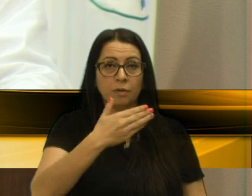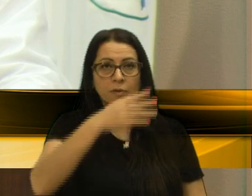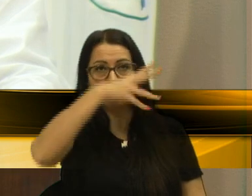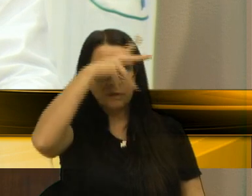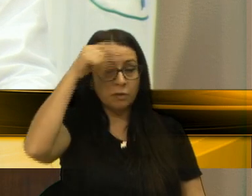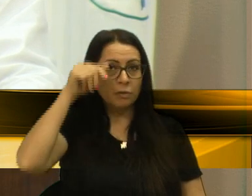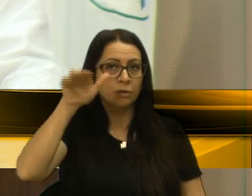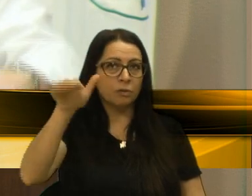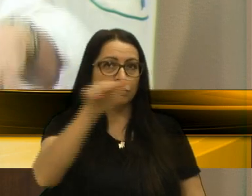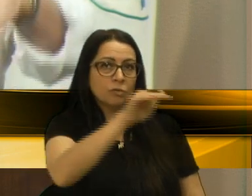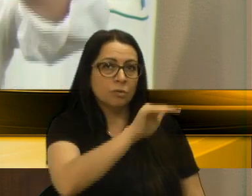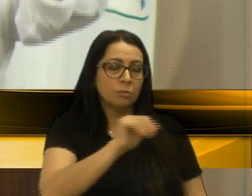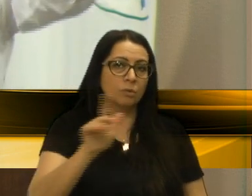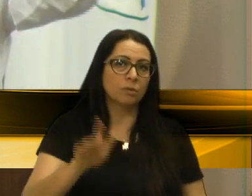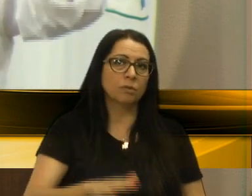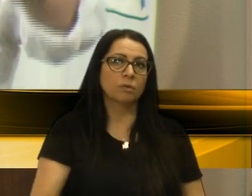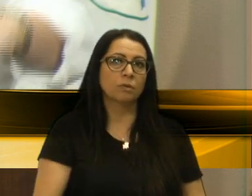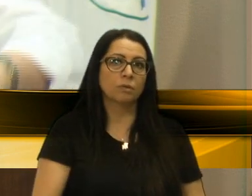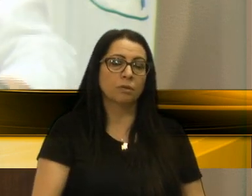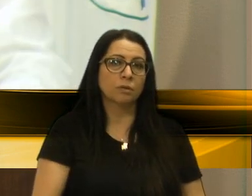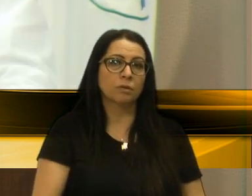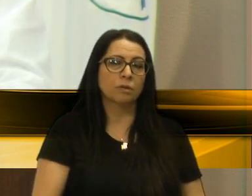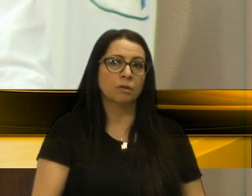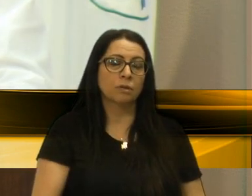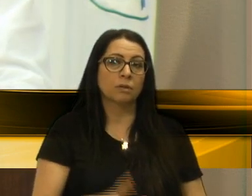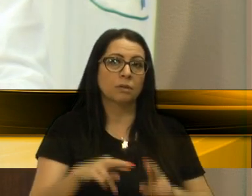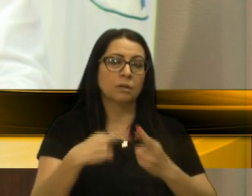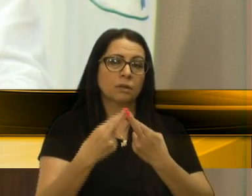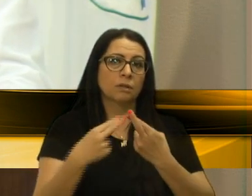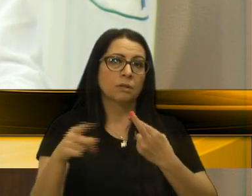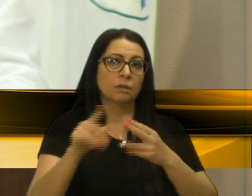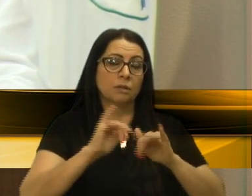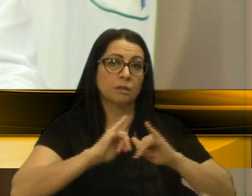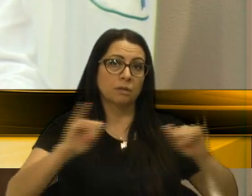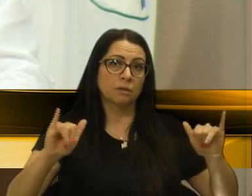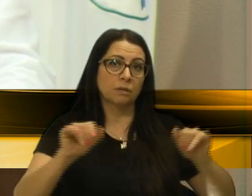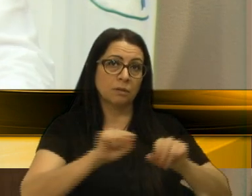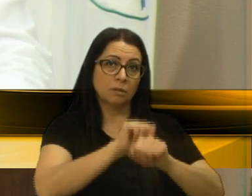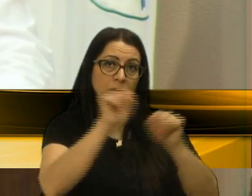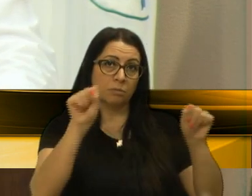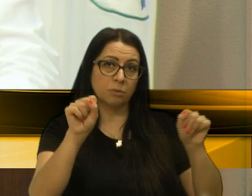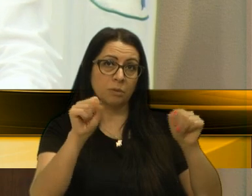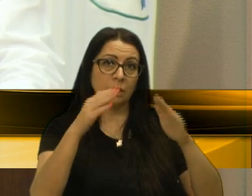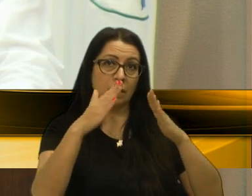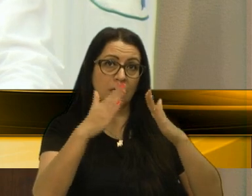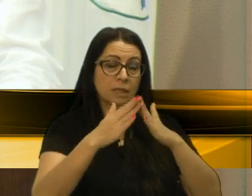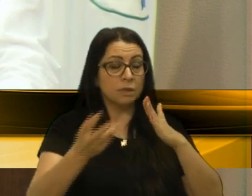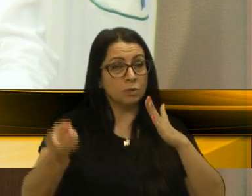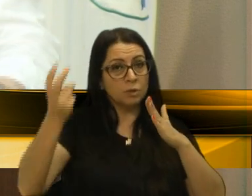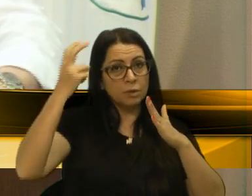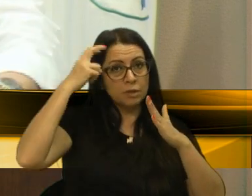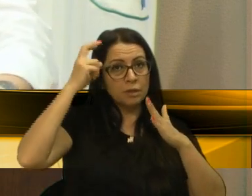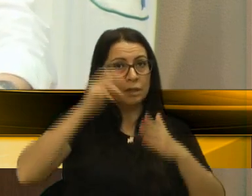convocando uma audiência com a imprensa, agora pela manhã, na Casa da Cultura.